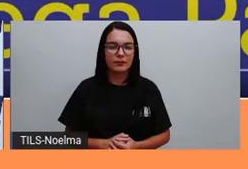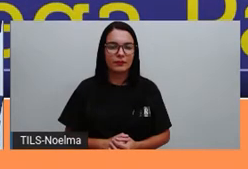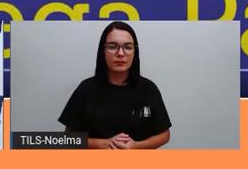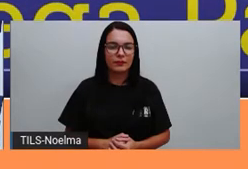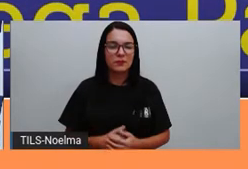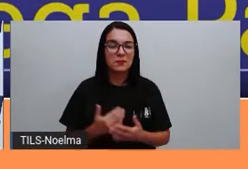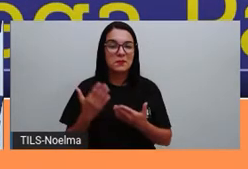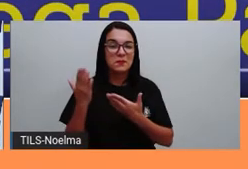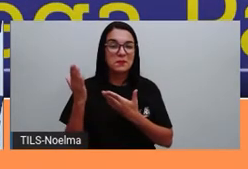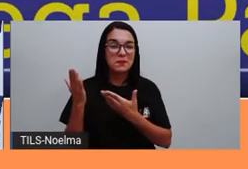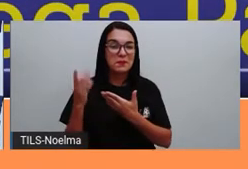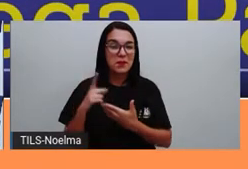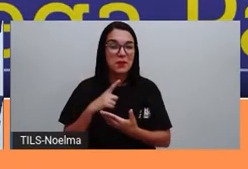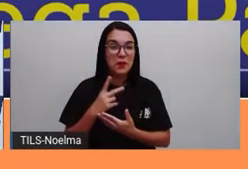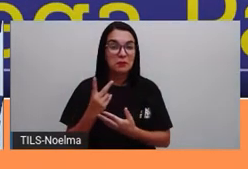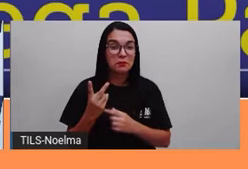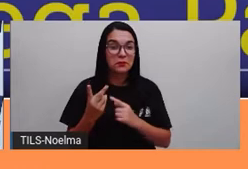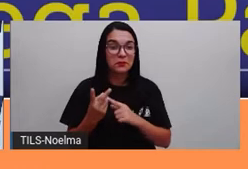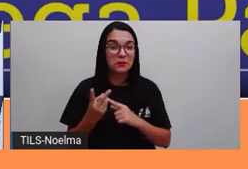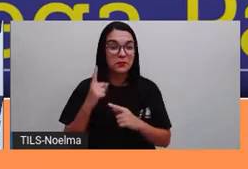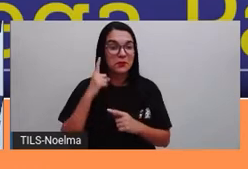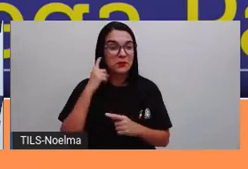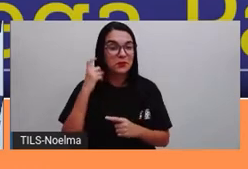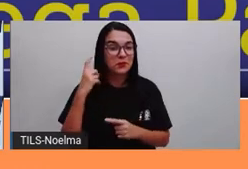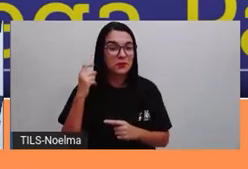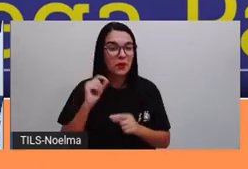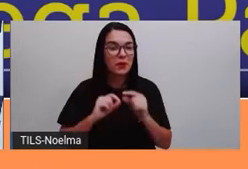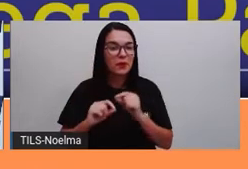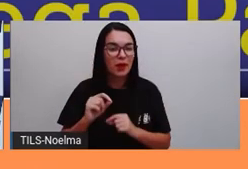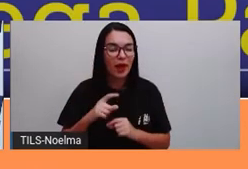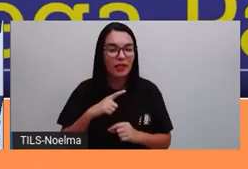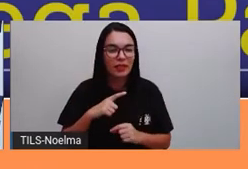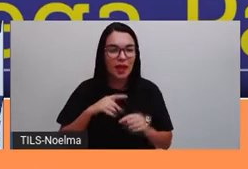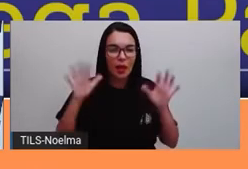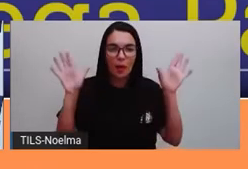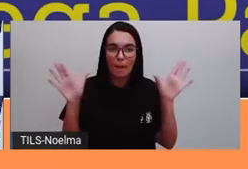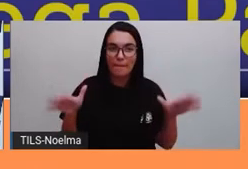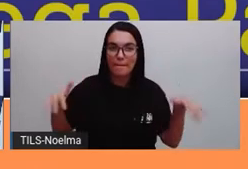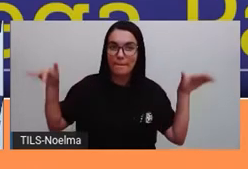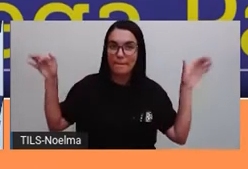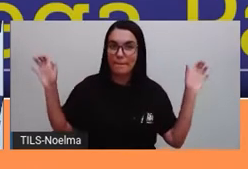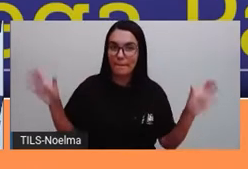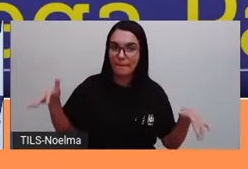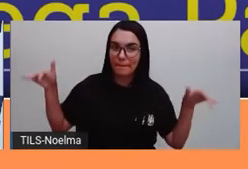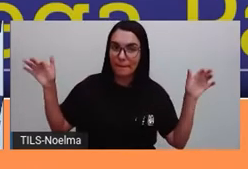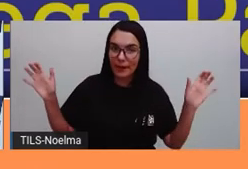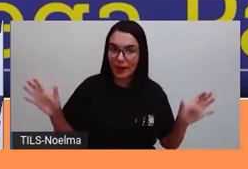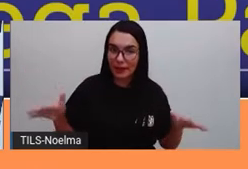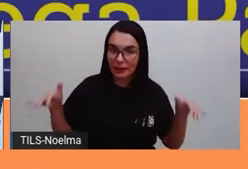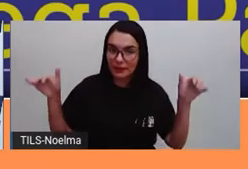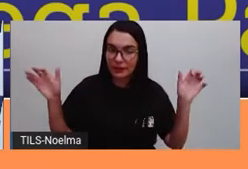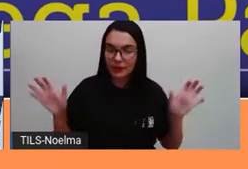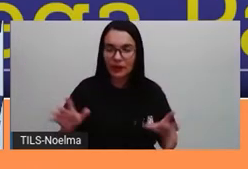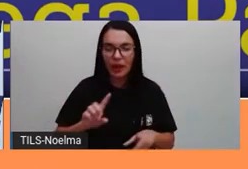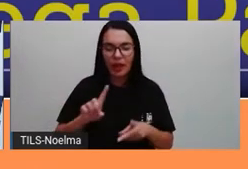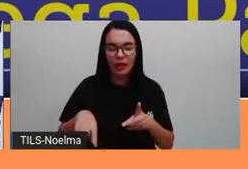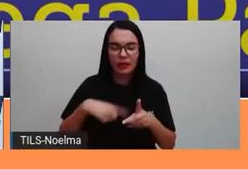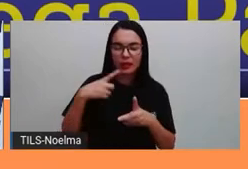E aí, entraram dois sons aqui, né? Primeiro, a gente viu ali o som de um pássaro e depois, ó...